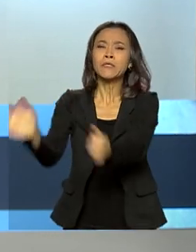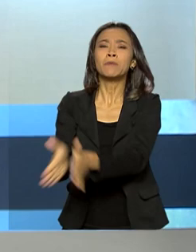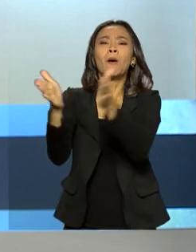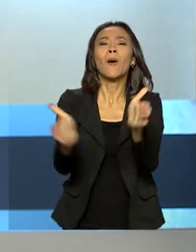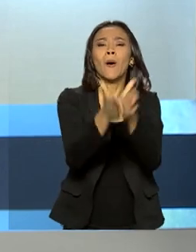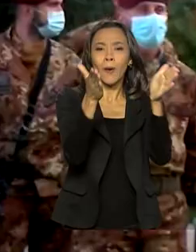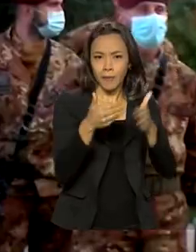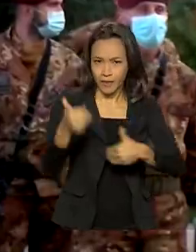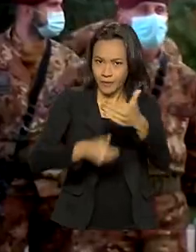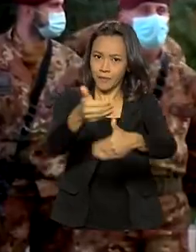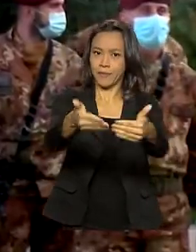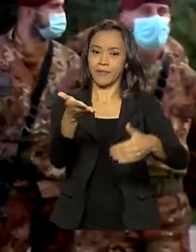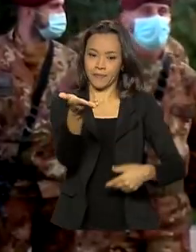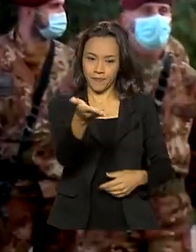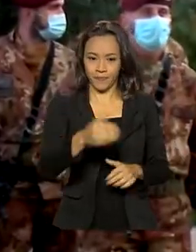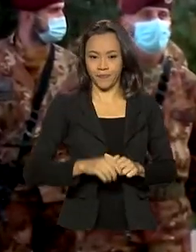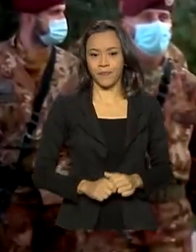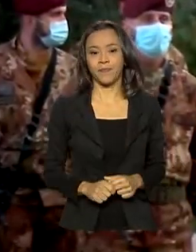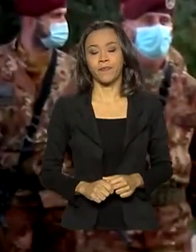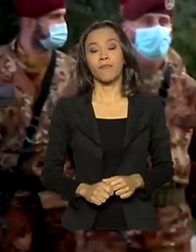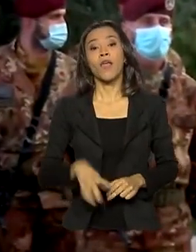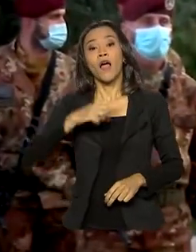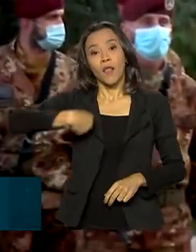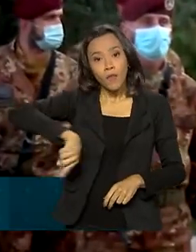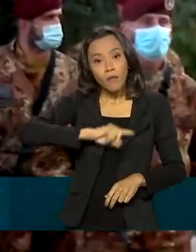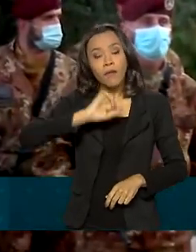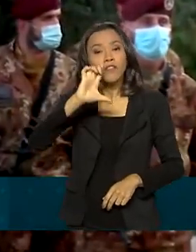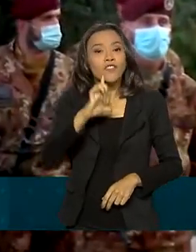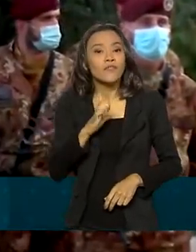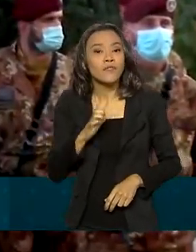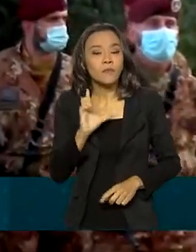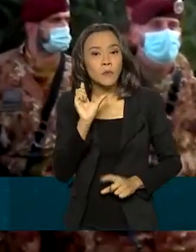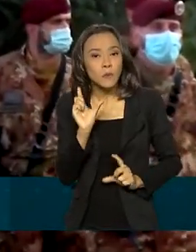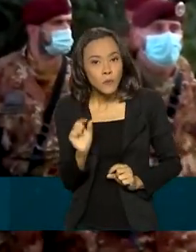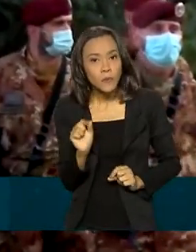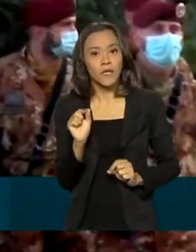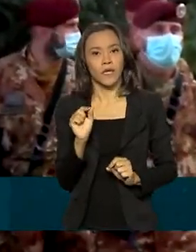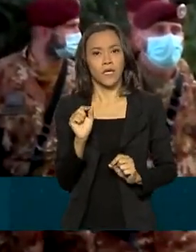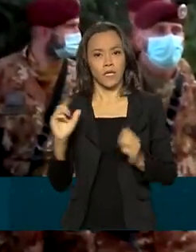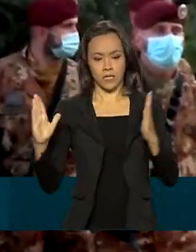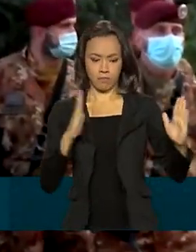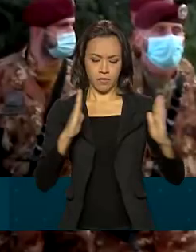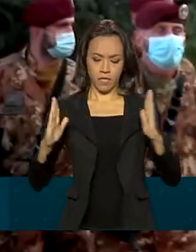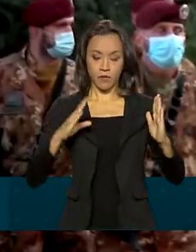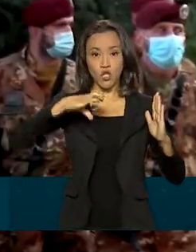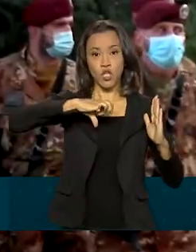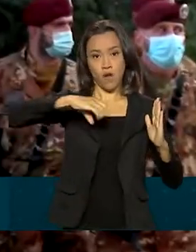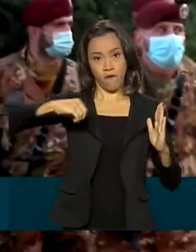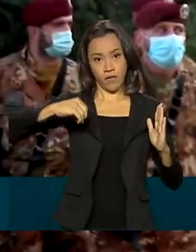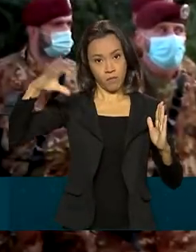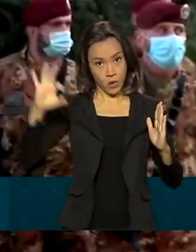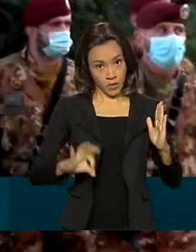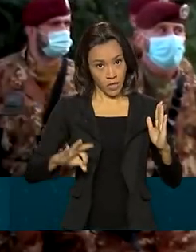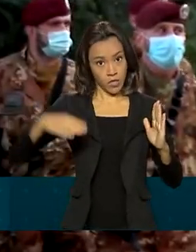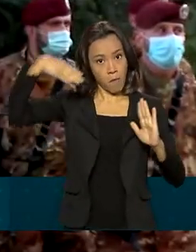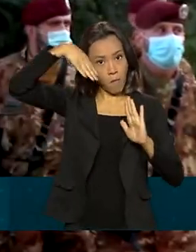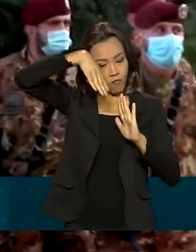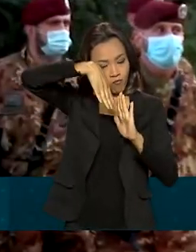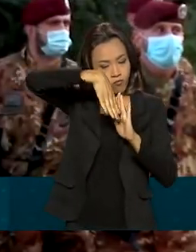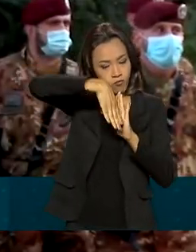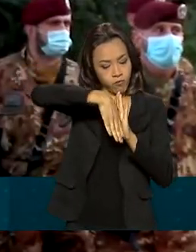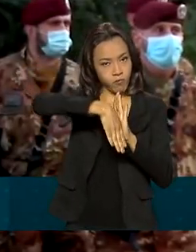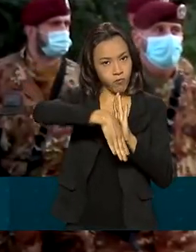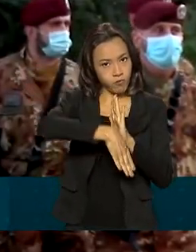desenvolvimento. Tivemos uma queda nesse período de 90% do número de casos e 90